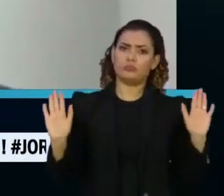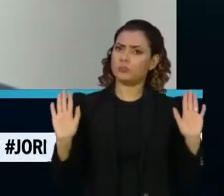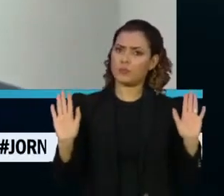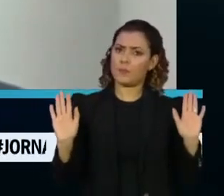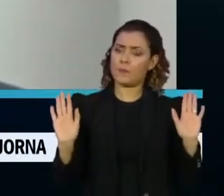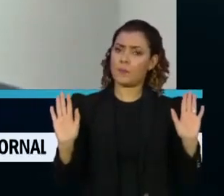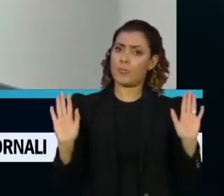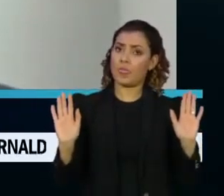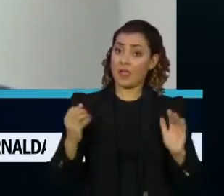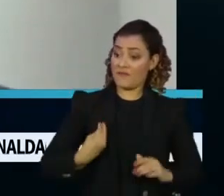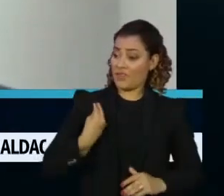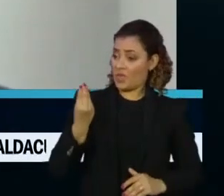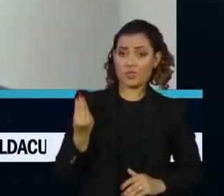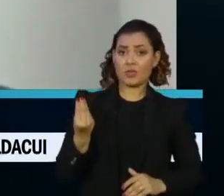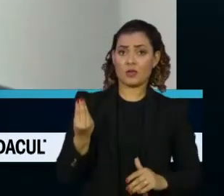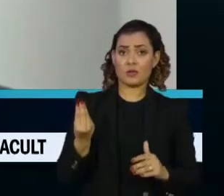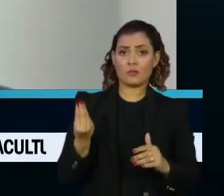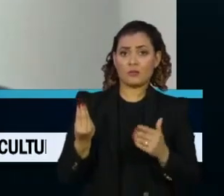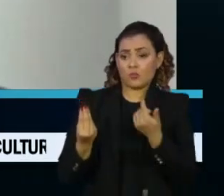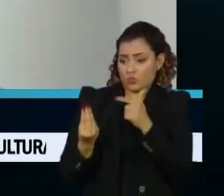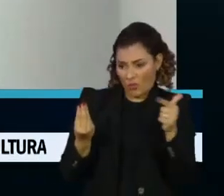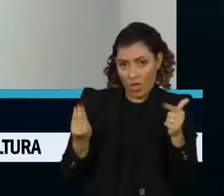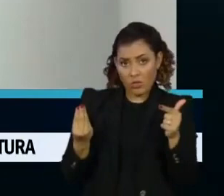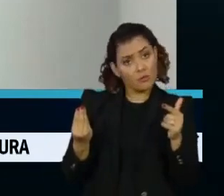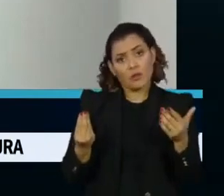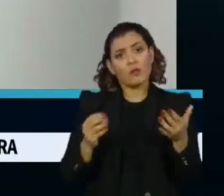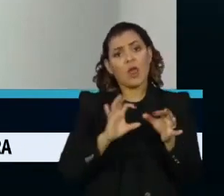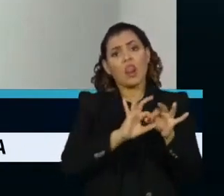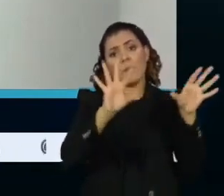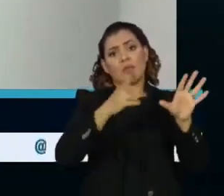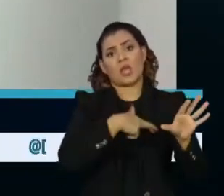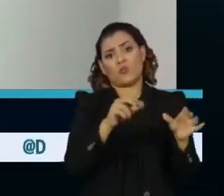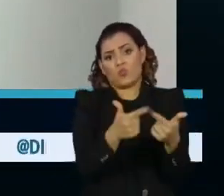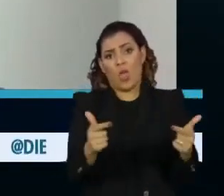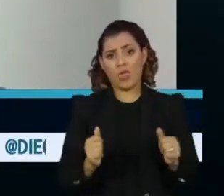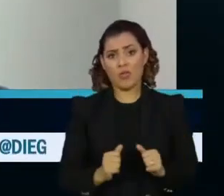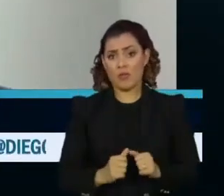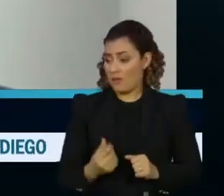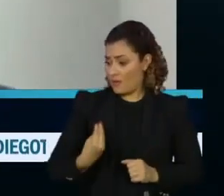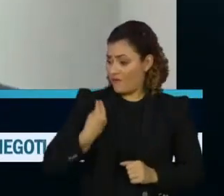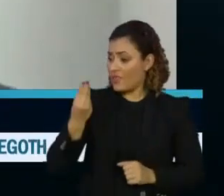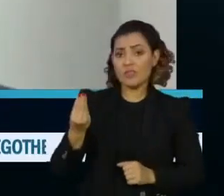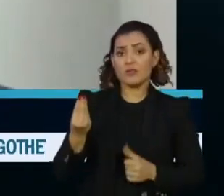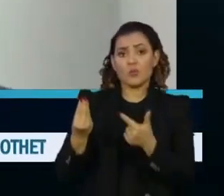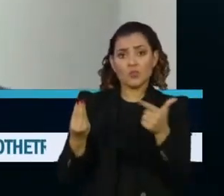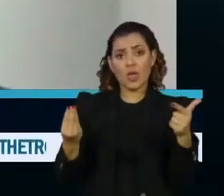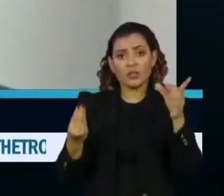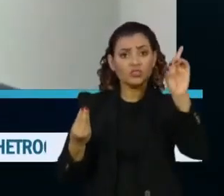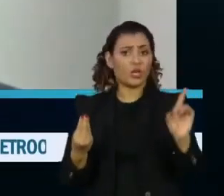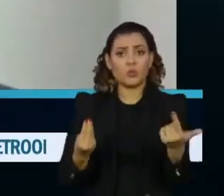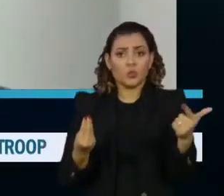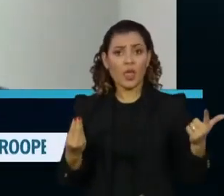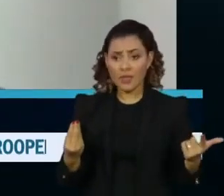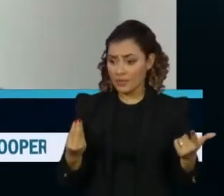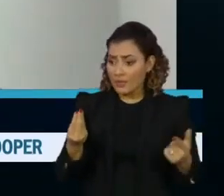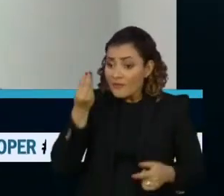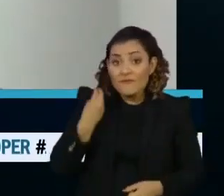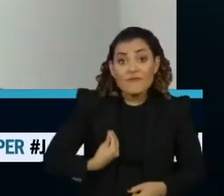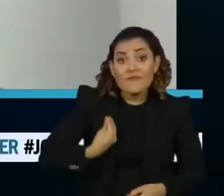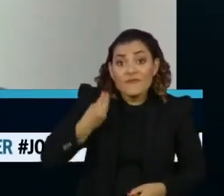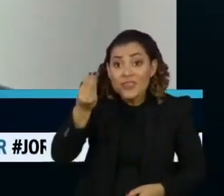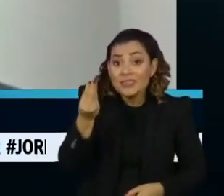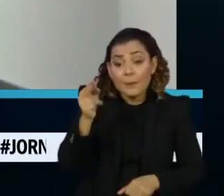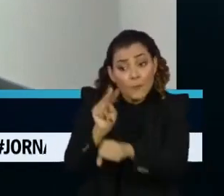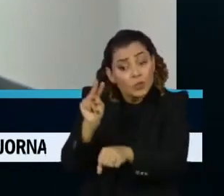Sem vida, não há liberdade religiosa. Sem vida, não há direito a ser assegurado. Por outro